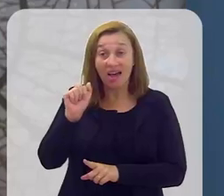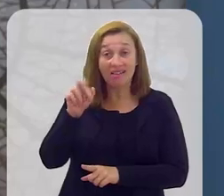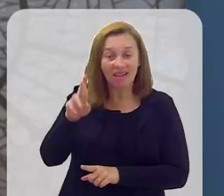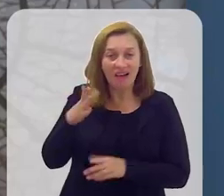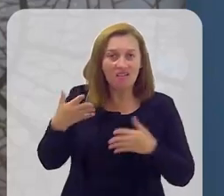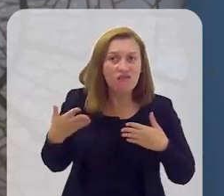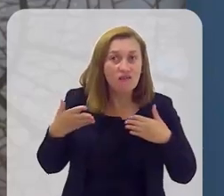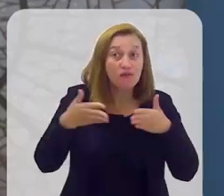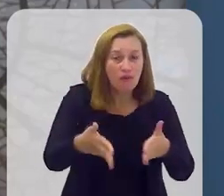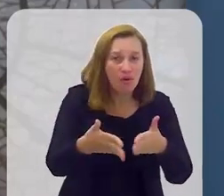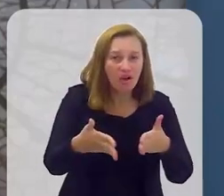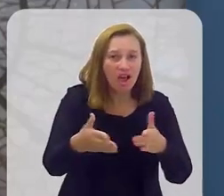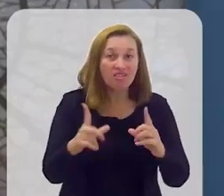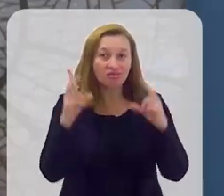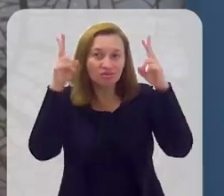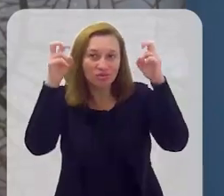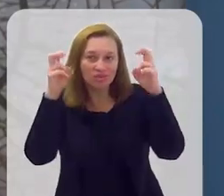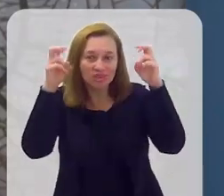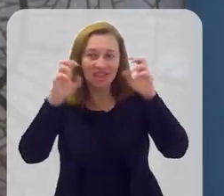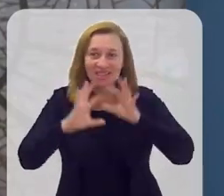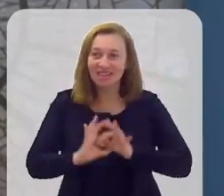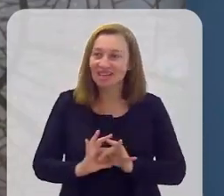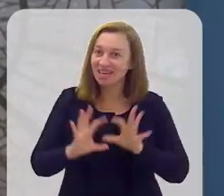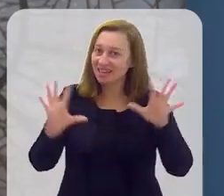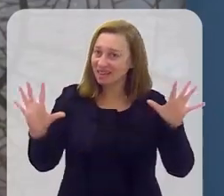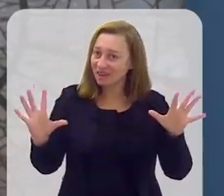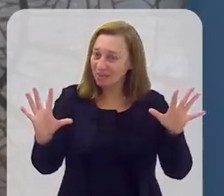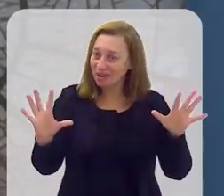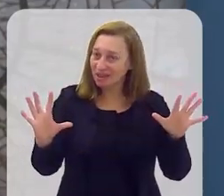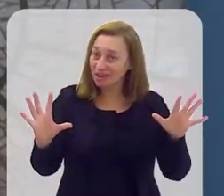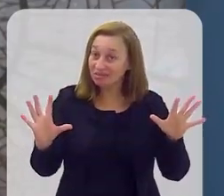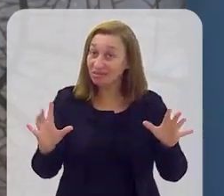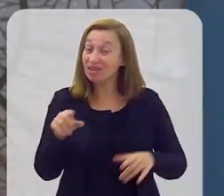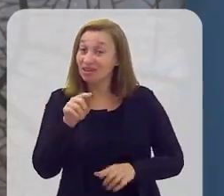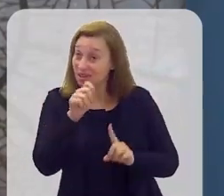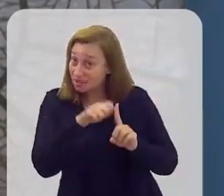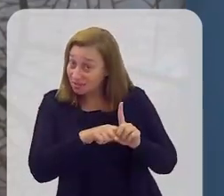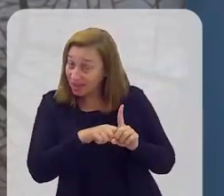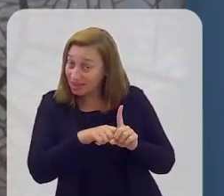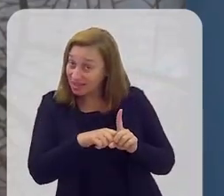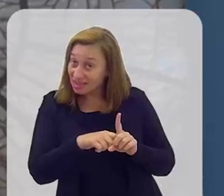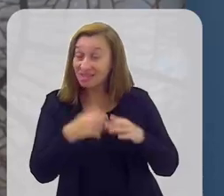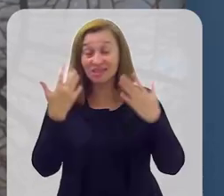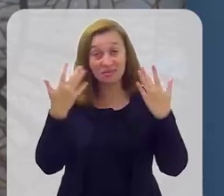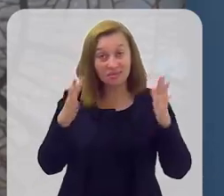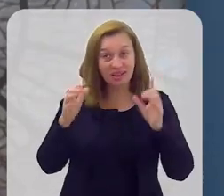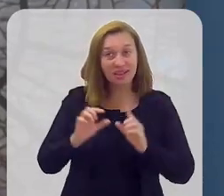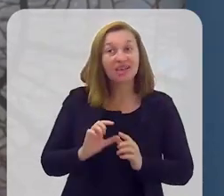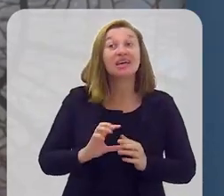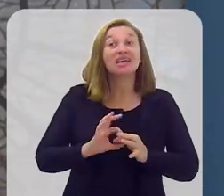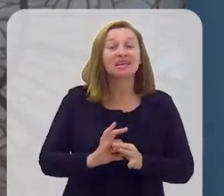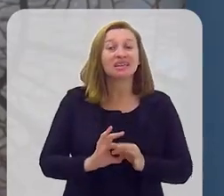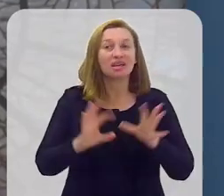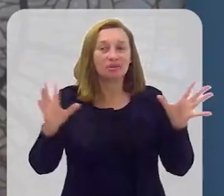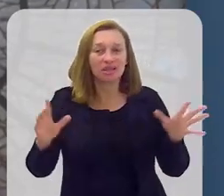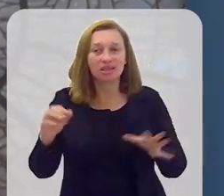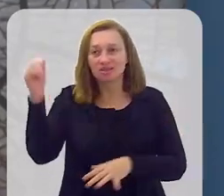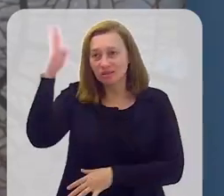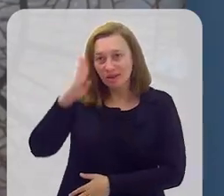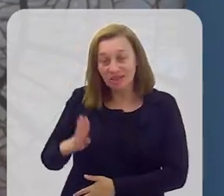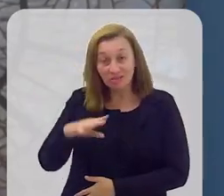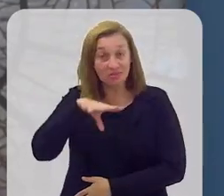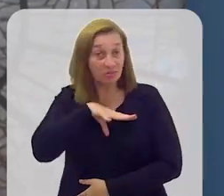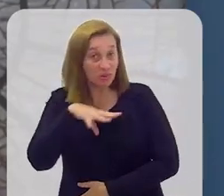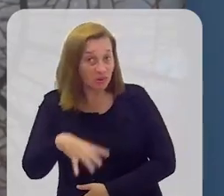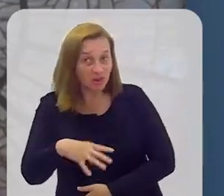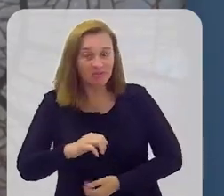Alerj vai focar no tema da independência, já que é nesse mês que comemoramos a independência do Brasil de Portugal.